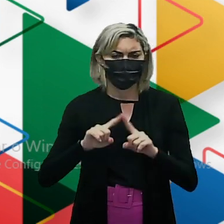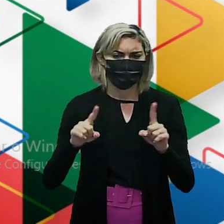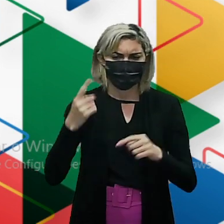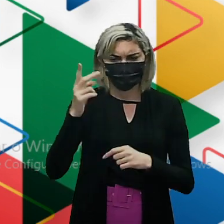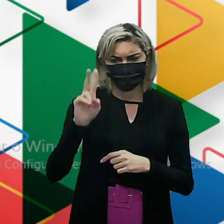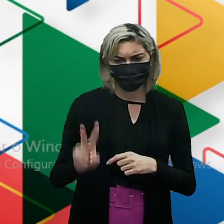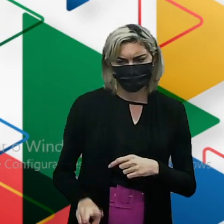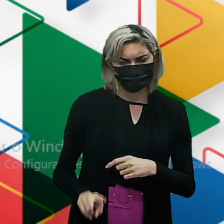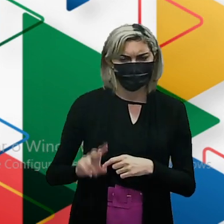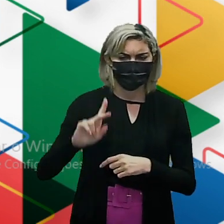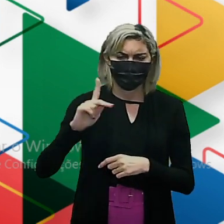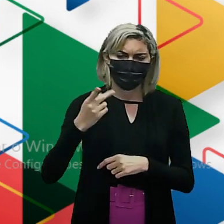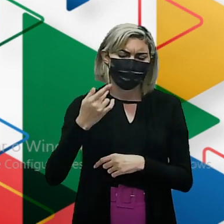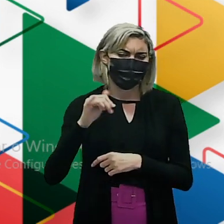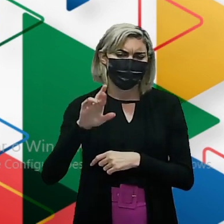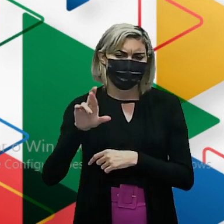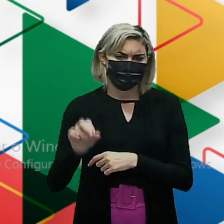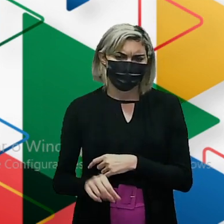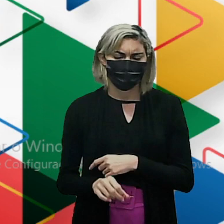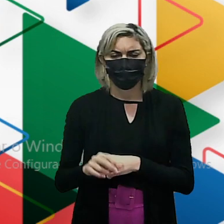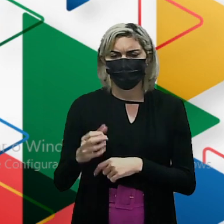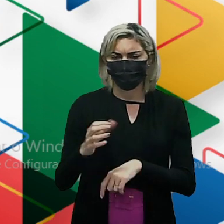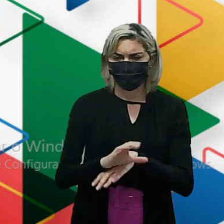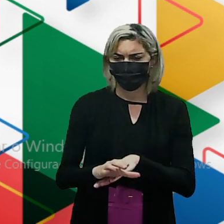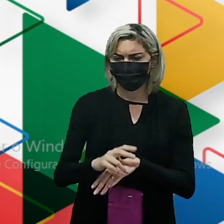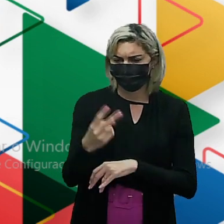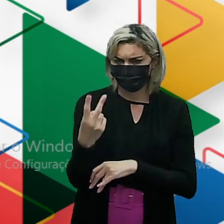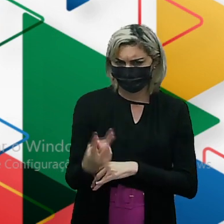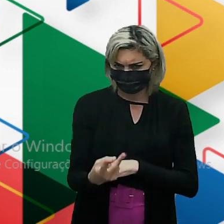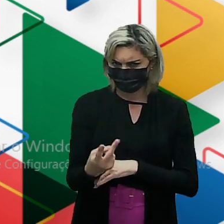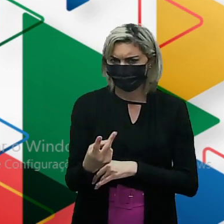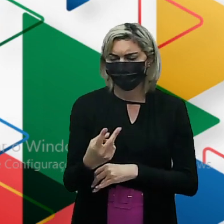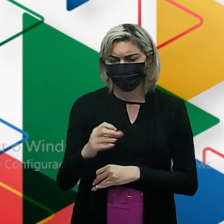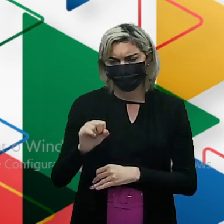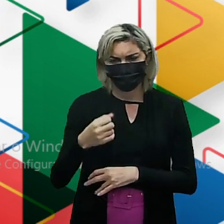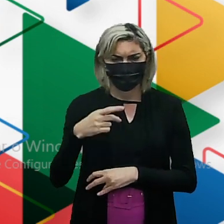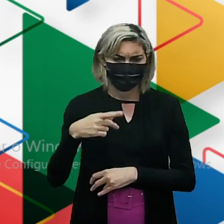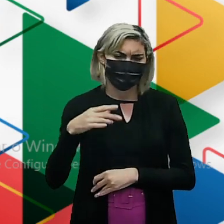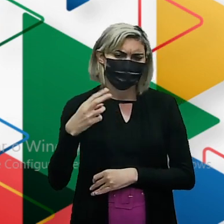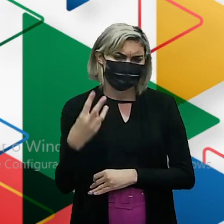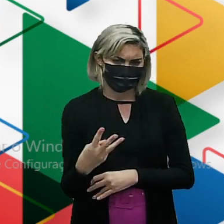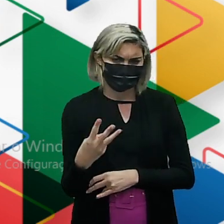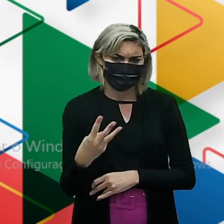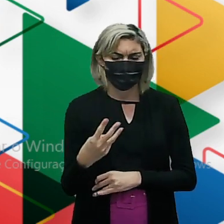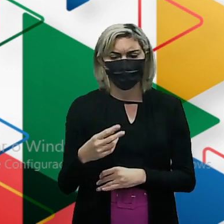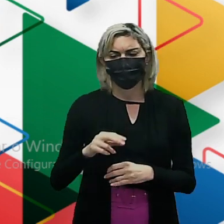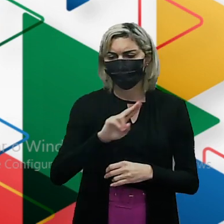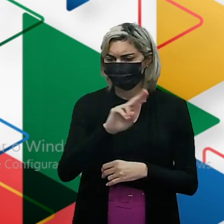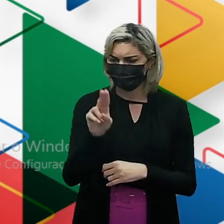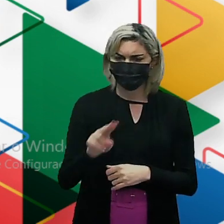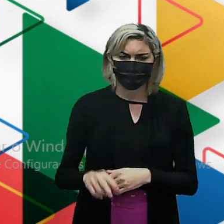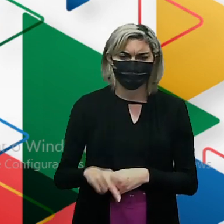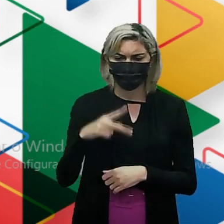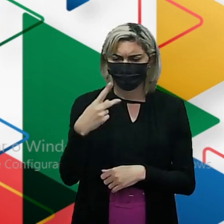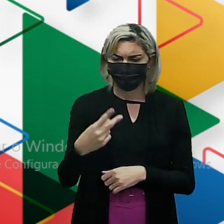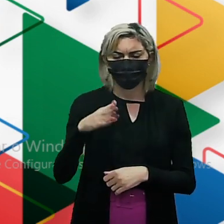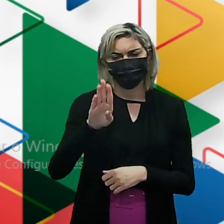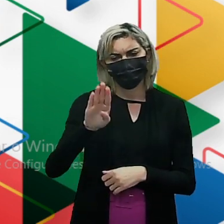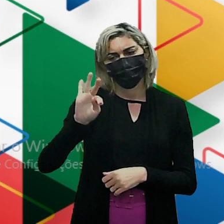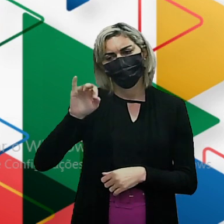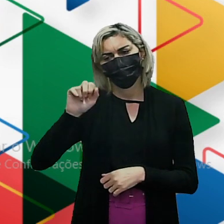vez que a hidroxila está ligada ao carbono 2, que é saturado, o SP3, aí a sua nomenclatura é 2-butanol.